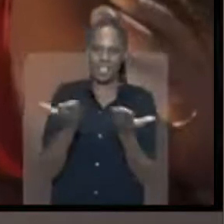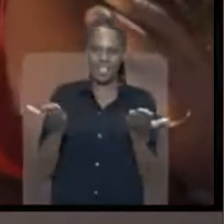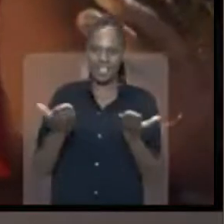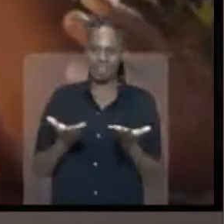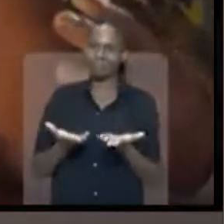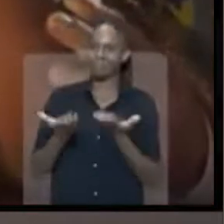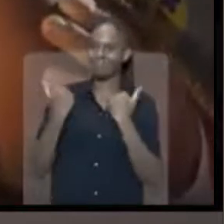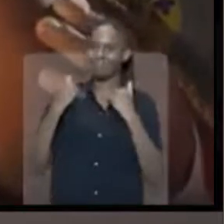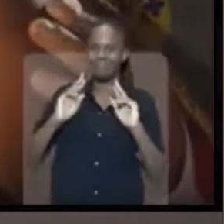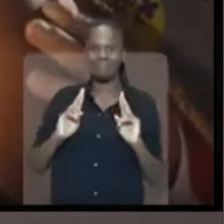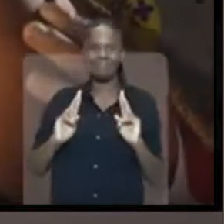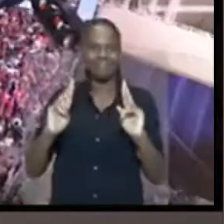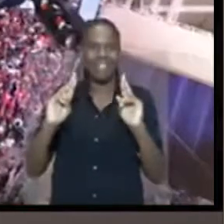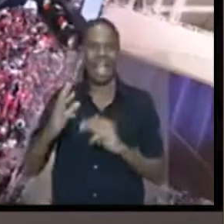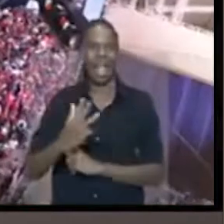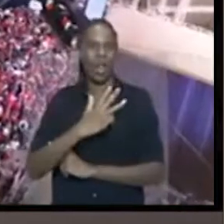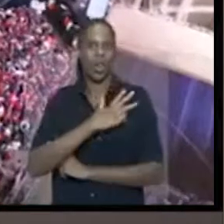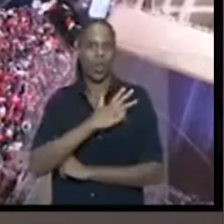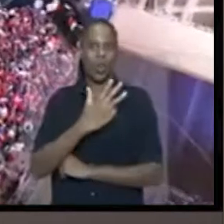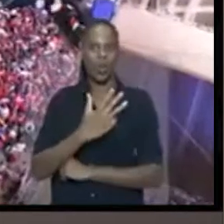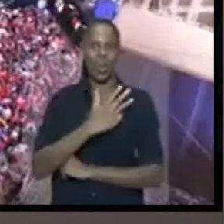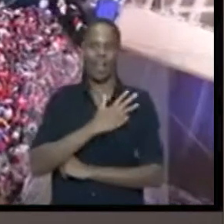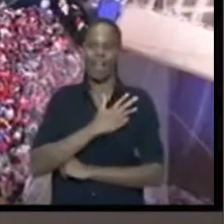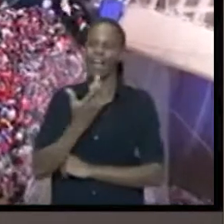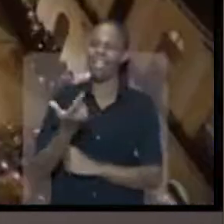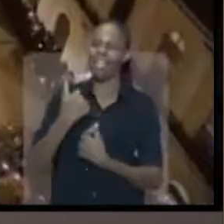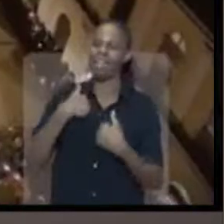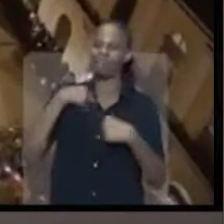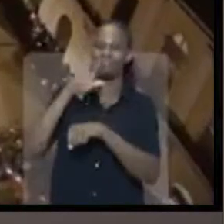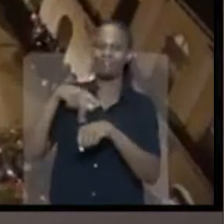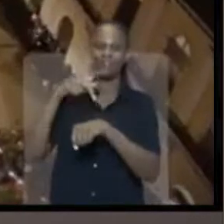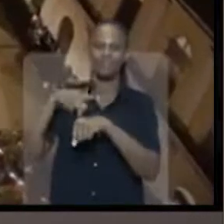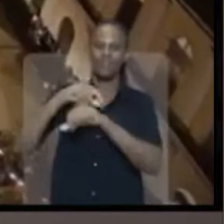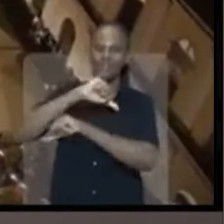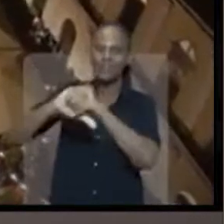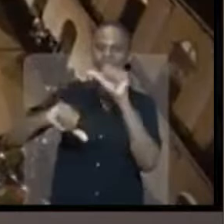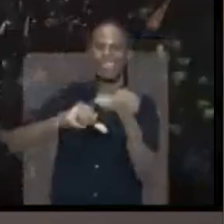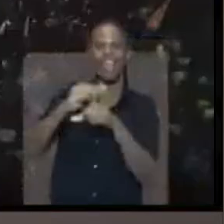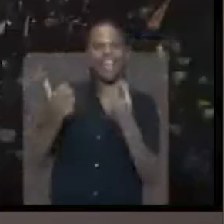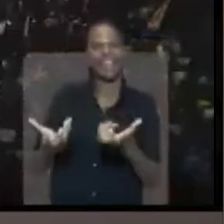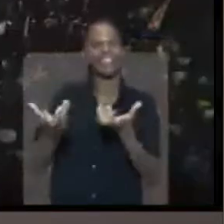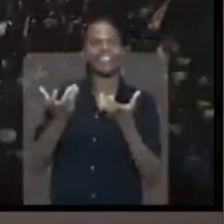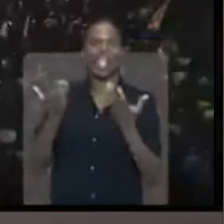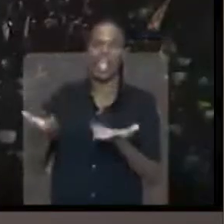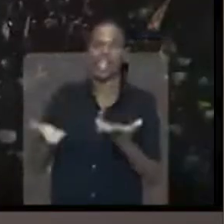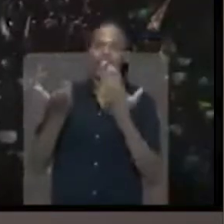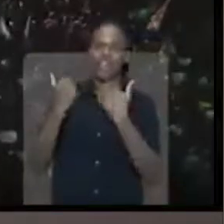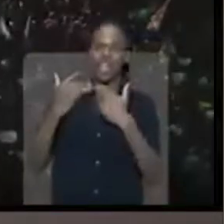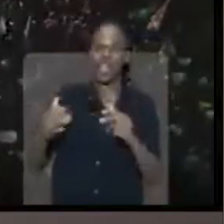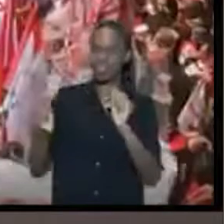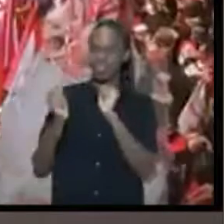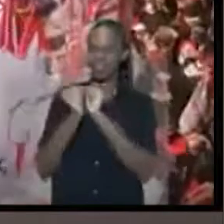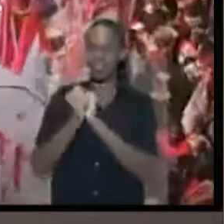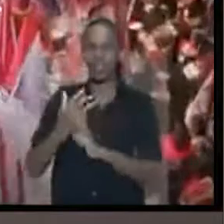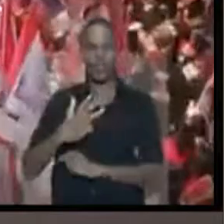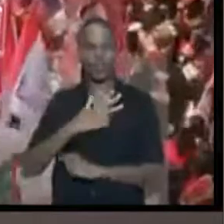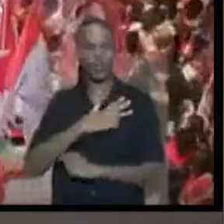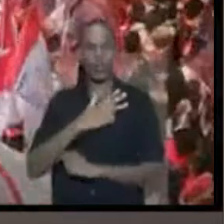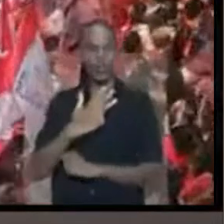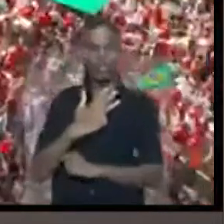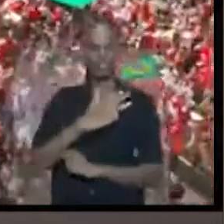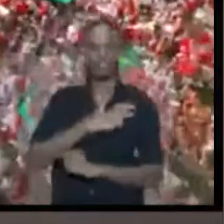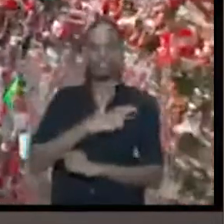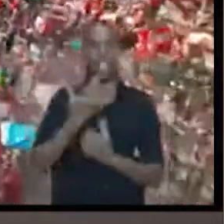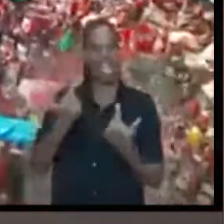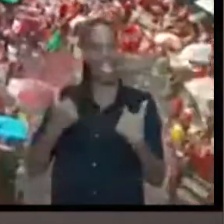e para os seus velhos. A esperança agora é Lula, lá, quero mudar o meu país. E vamos juntos agora é